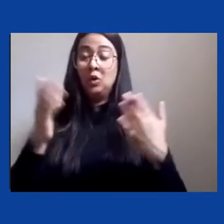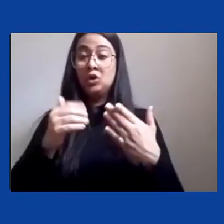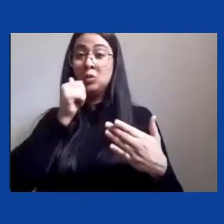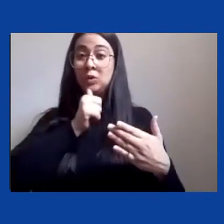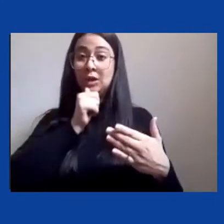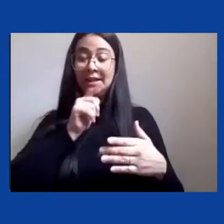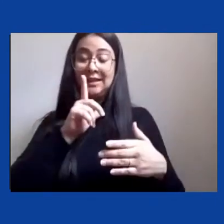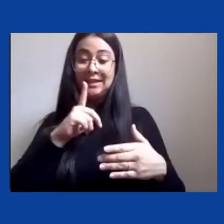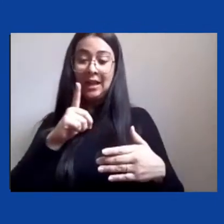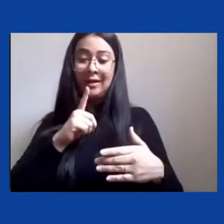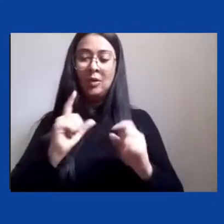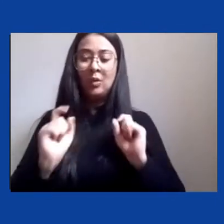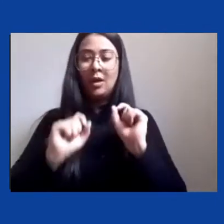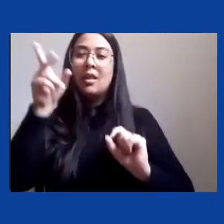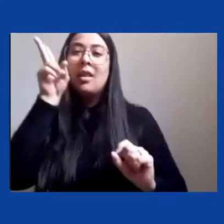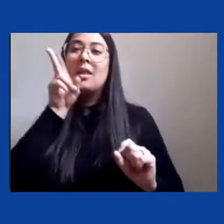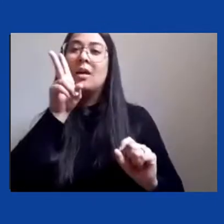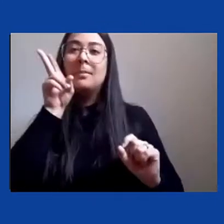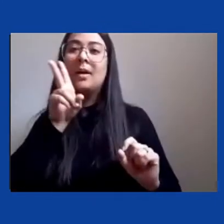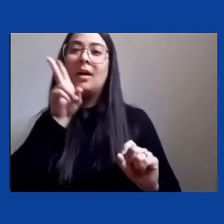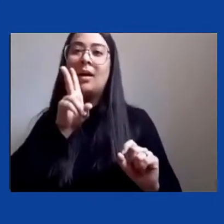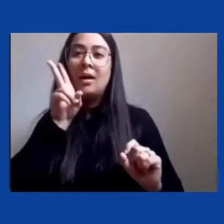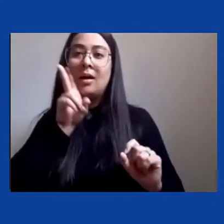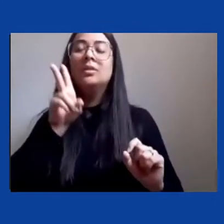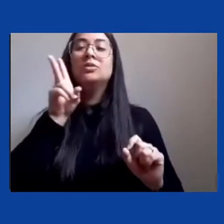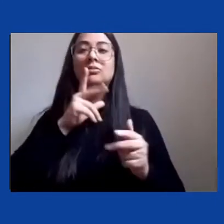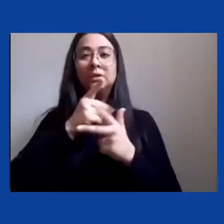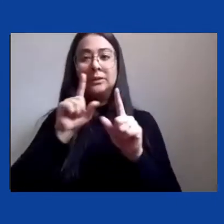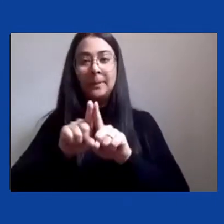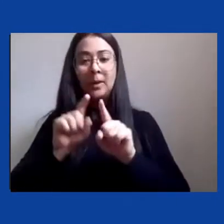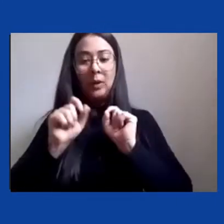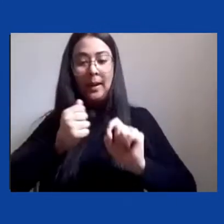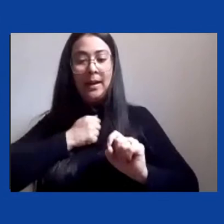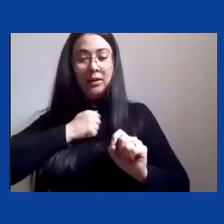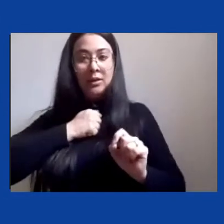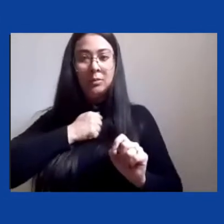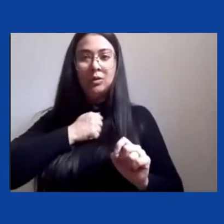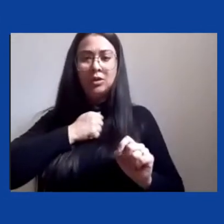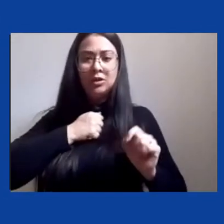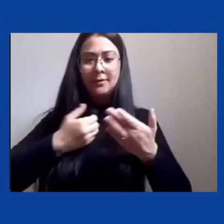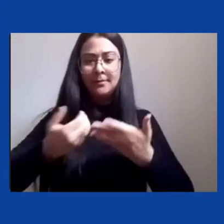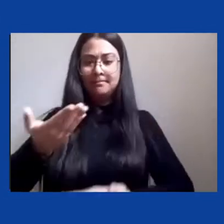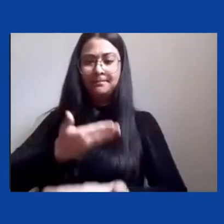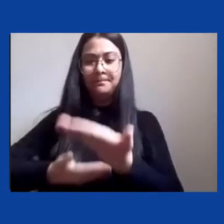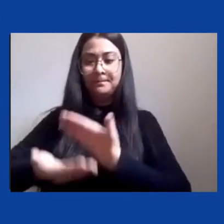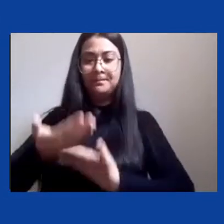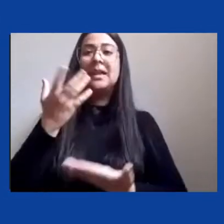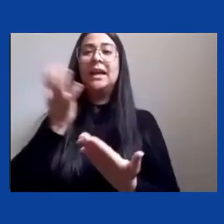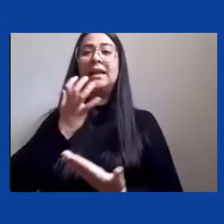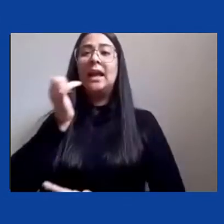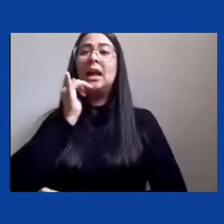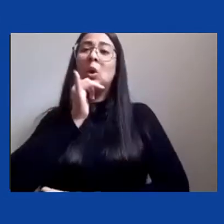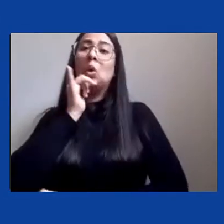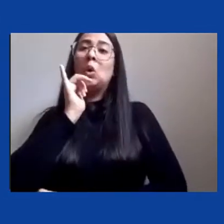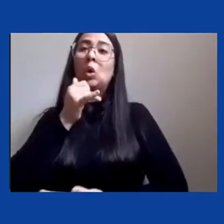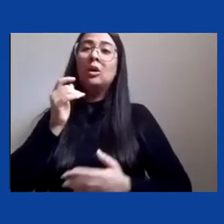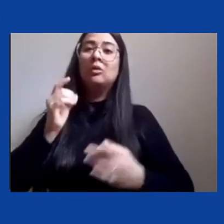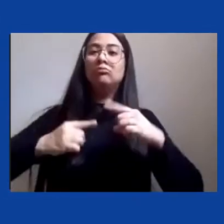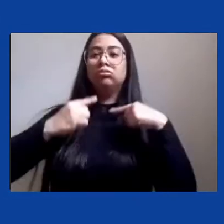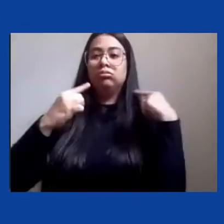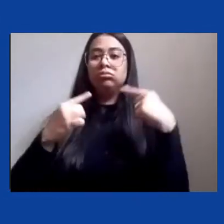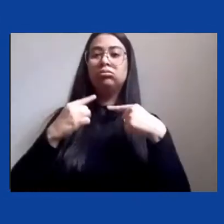principalmente a história e a antropologia têm se voltado a contar então e a dialogar